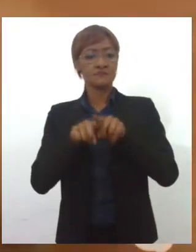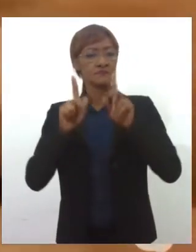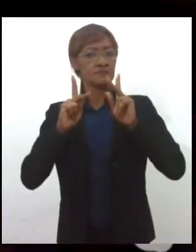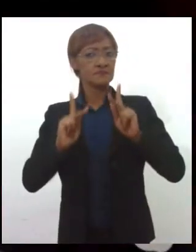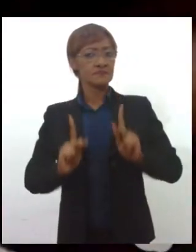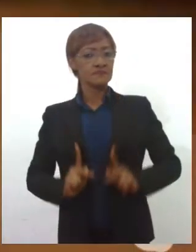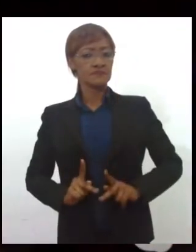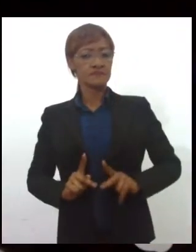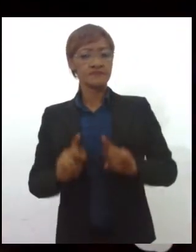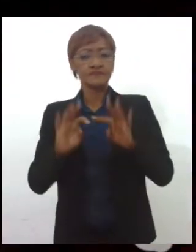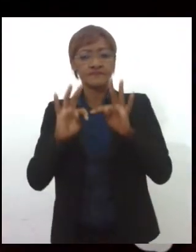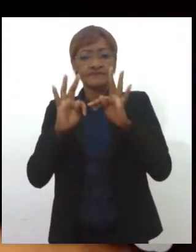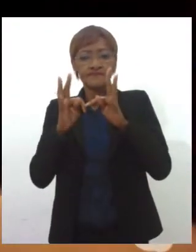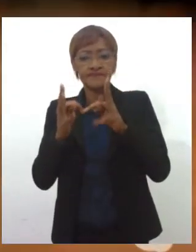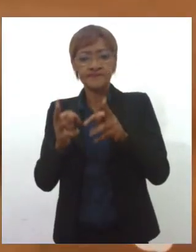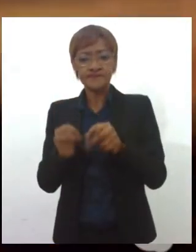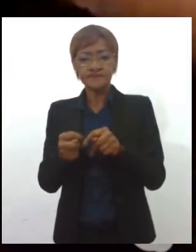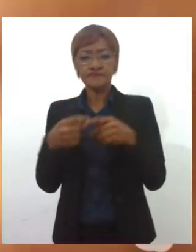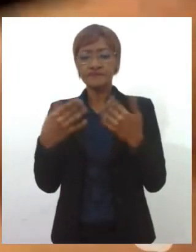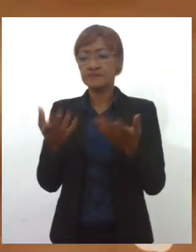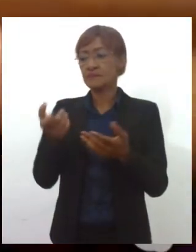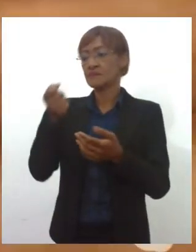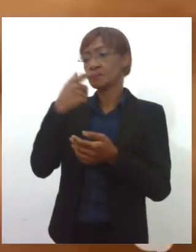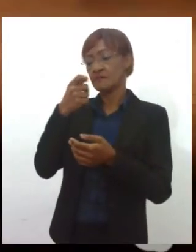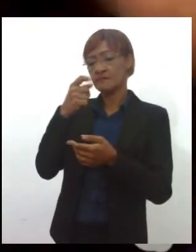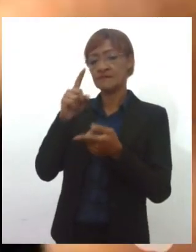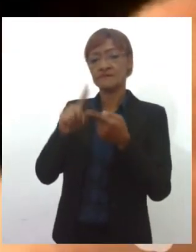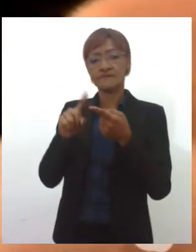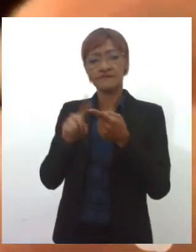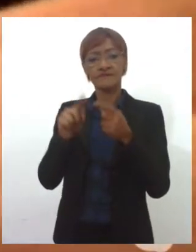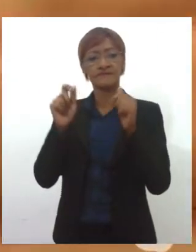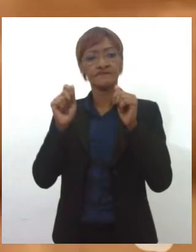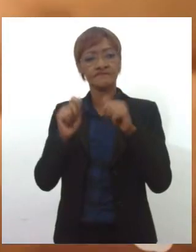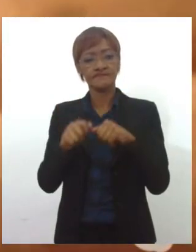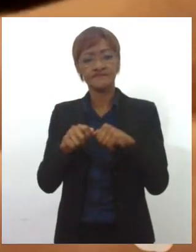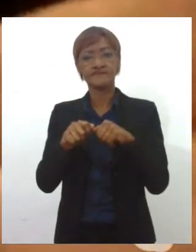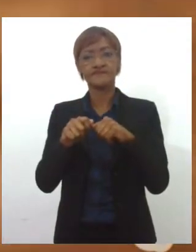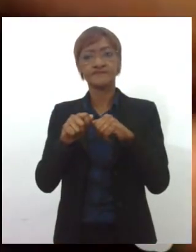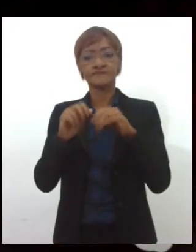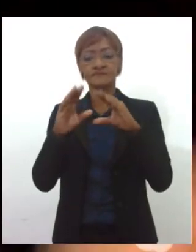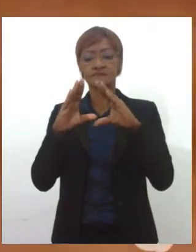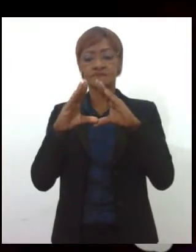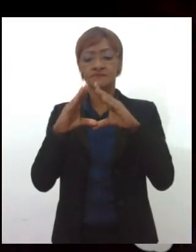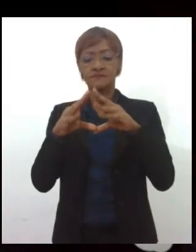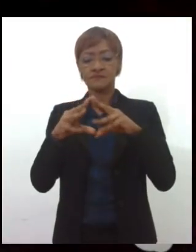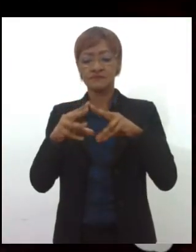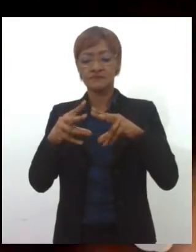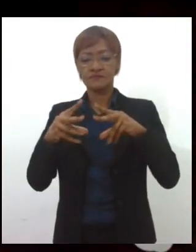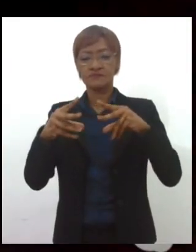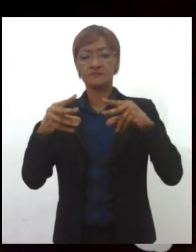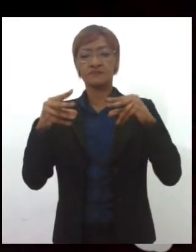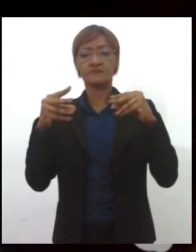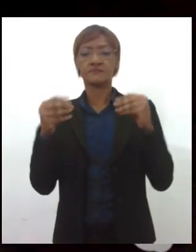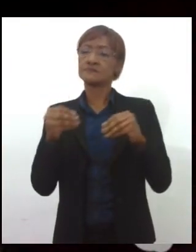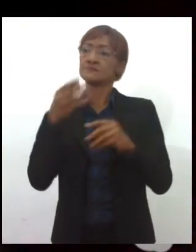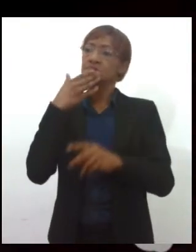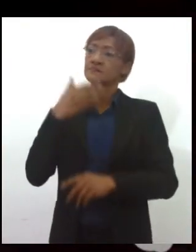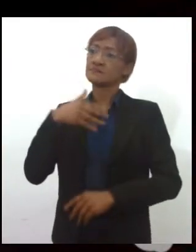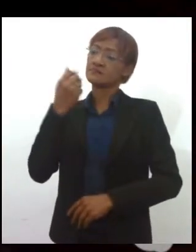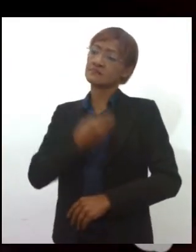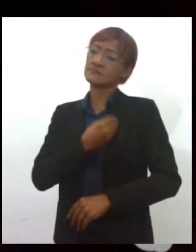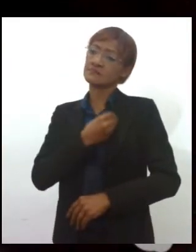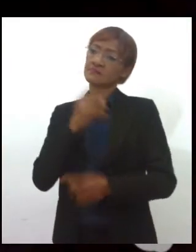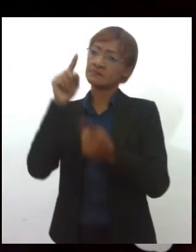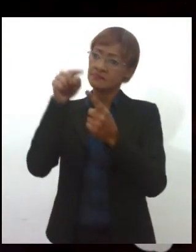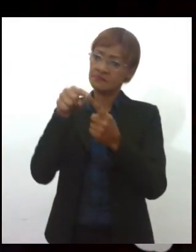isso impacta, assim como o remédio, para que a doença possa ter um bom tratamento e a qualidade de vida do paciente possa melhorar, que é o nosso objetivo